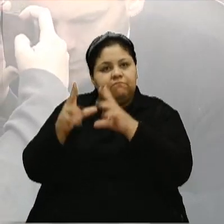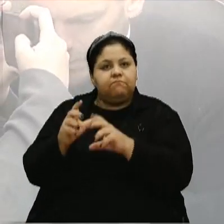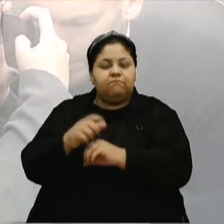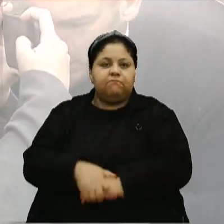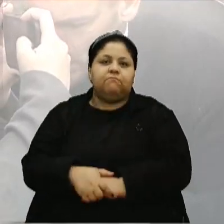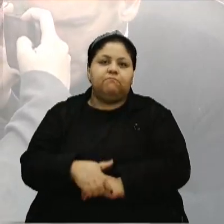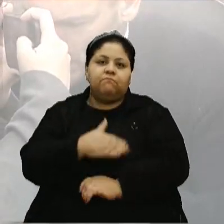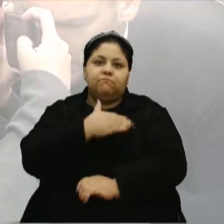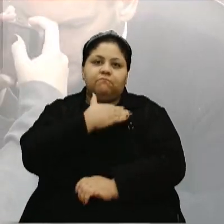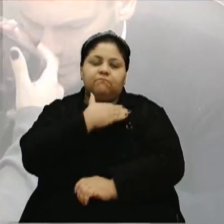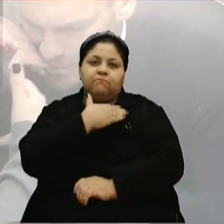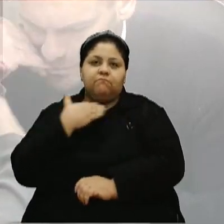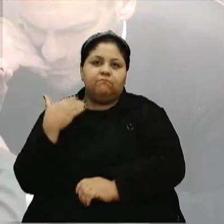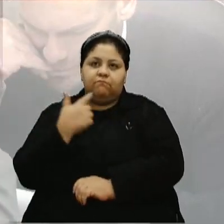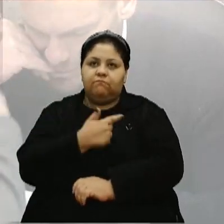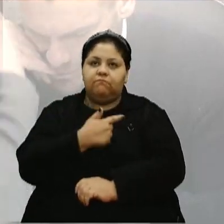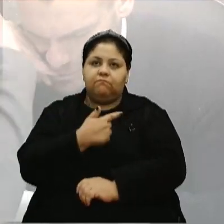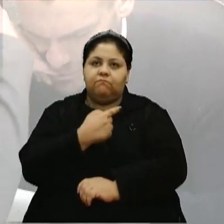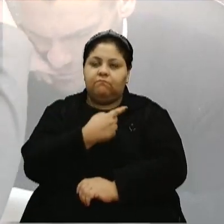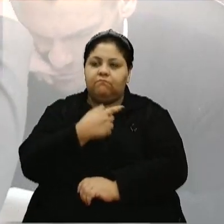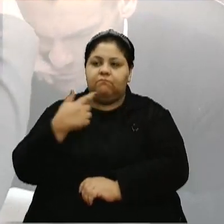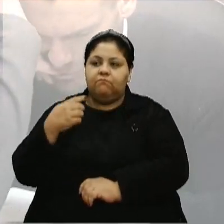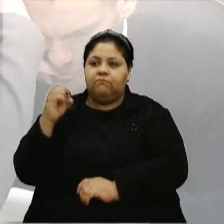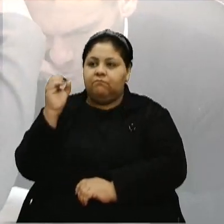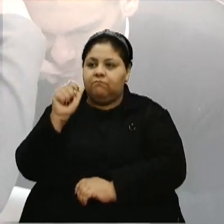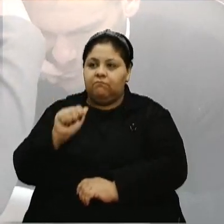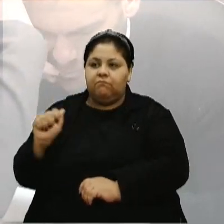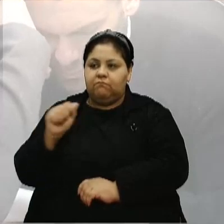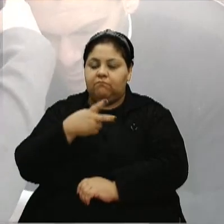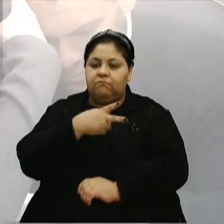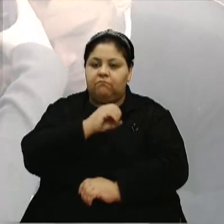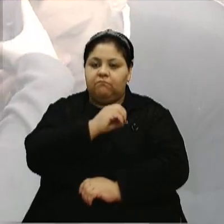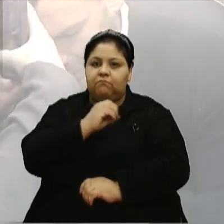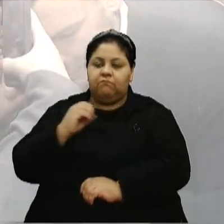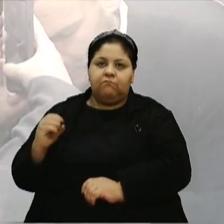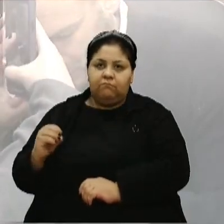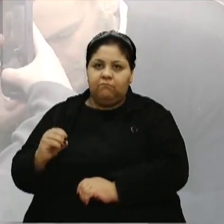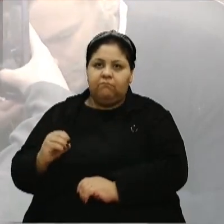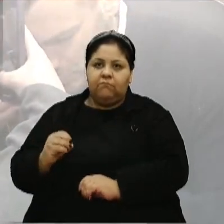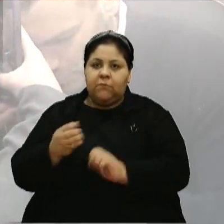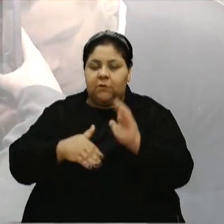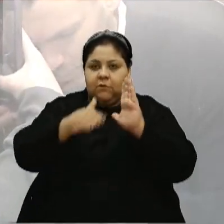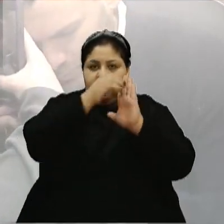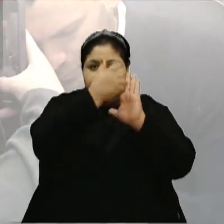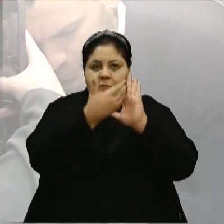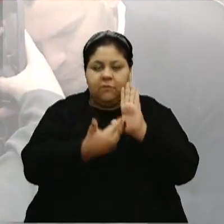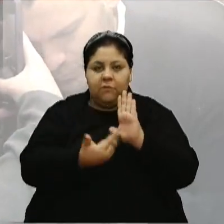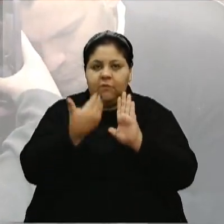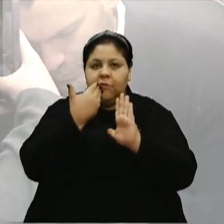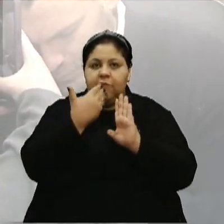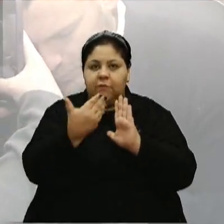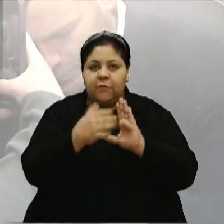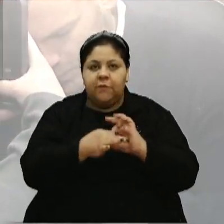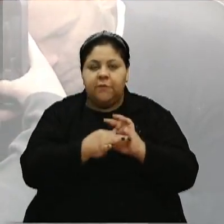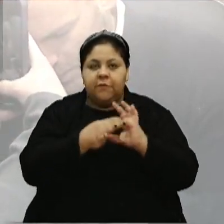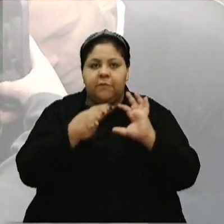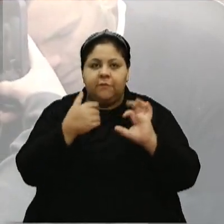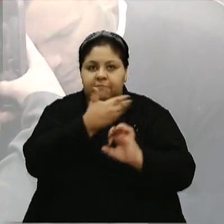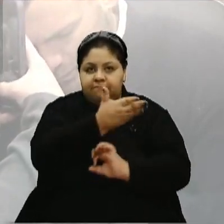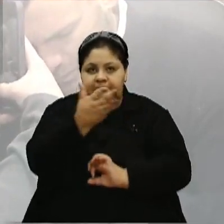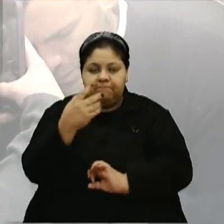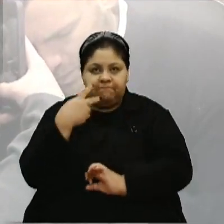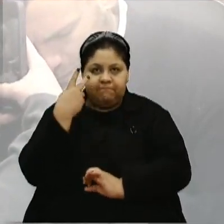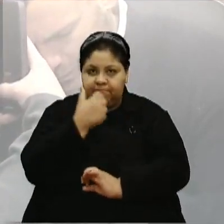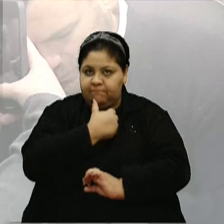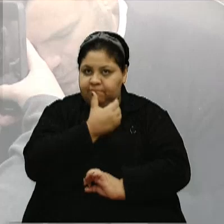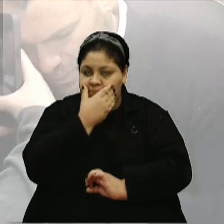Faleceu em 17 de agosto do ano de 2000. Pelo exposto acima, esperamos contar com a aprovação dos nobres